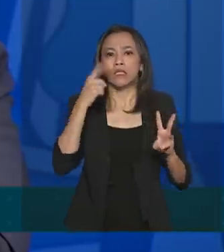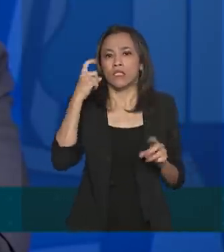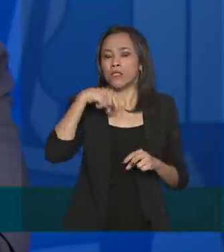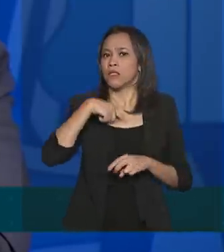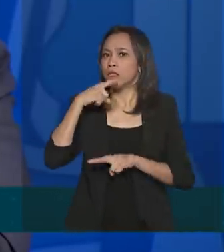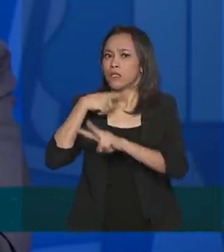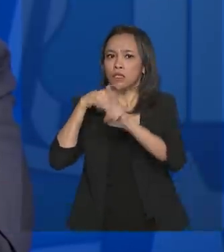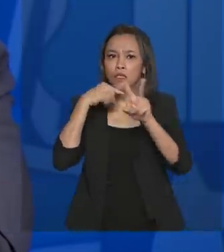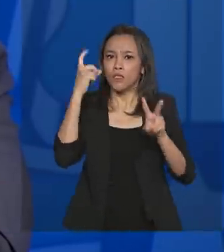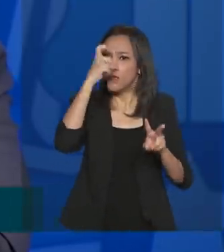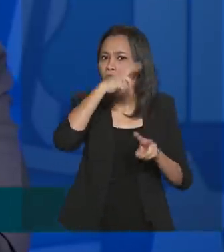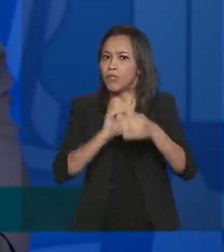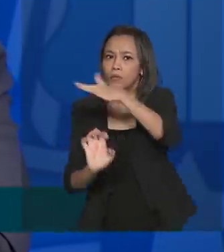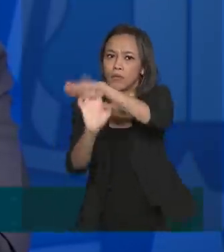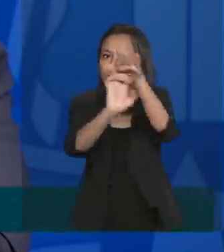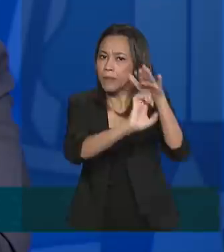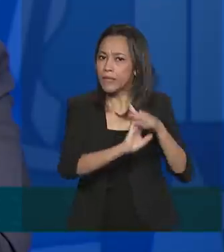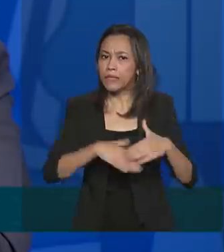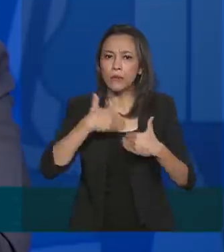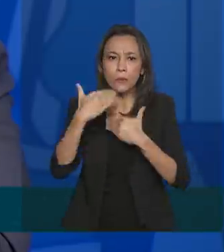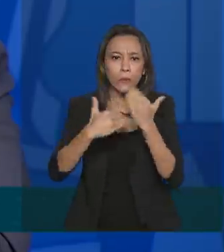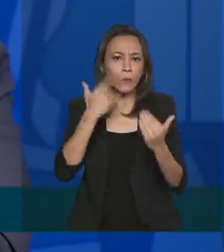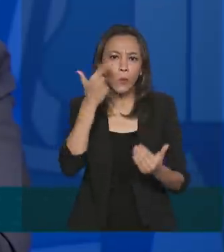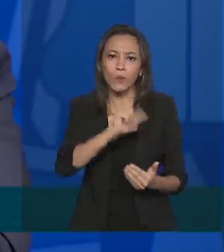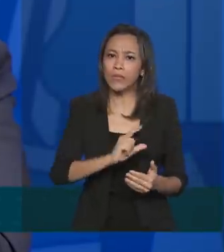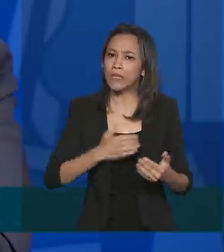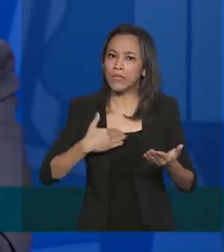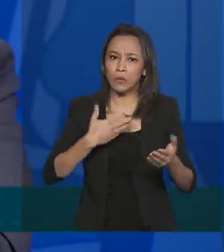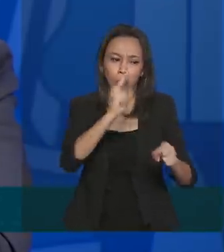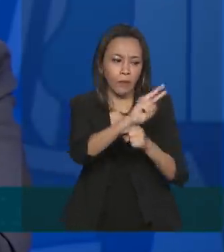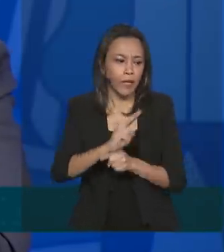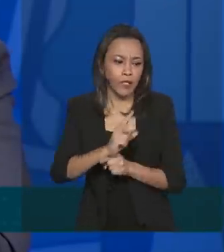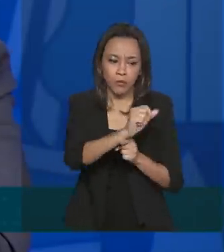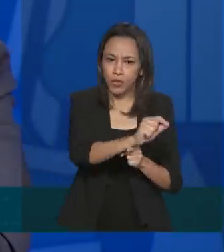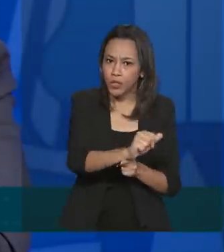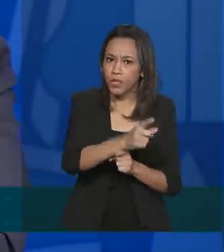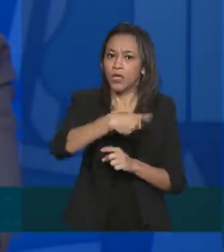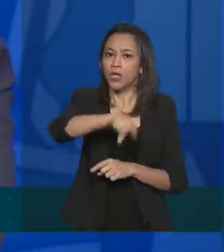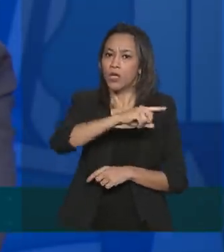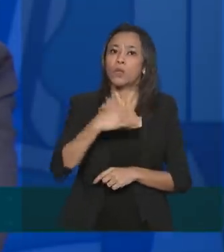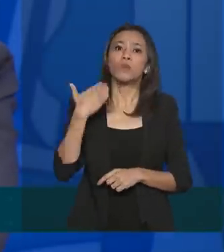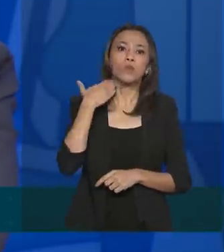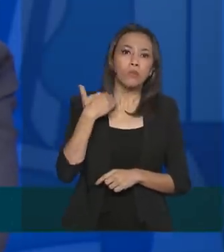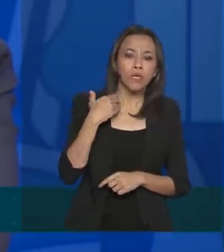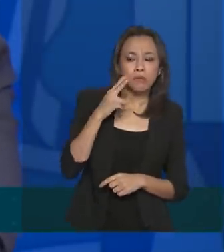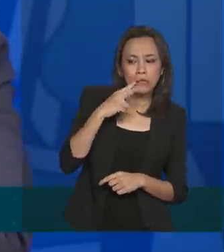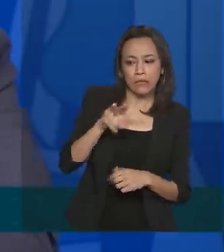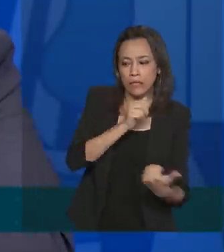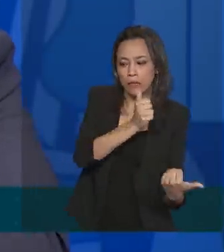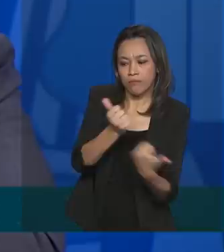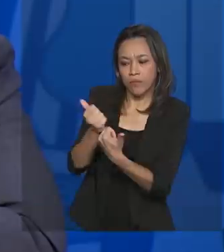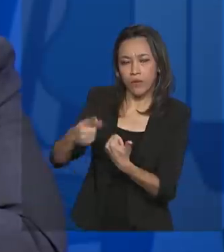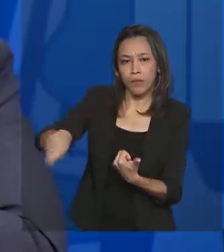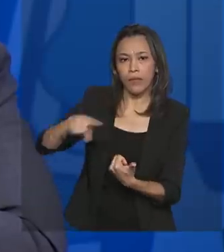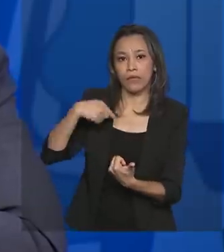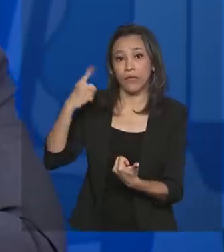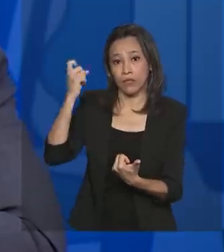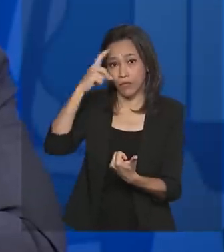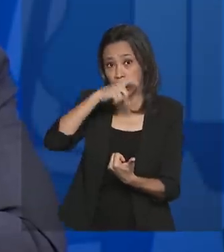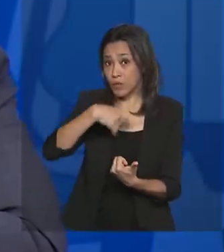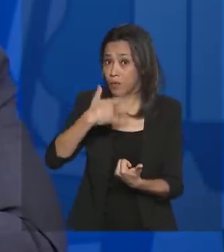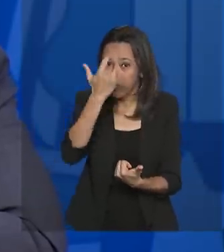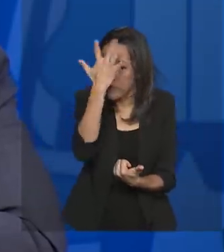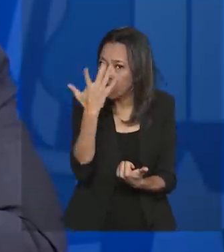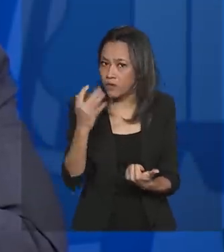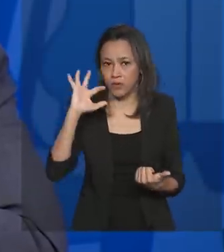estão tendo de acessar crédito. Os bancos têm que dar mais dinheiro para aqueles que estão em mais dificuldade agora. É uma equação que não é